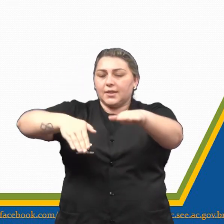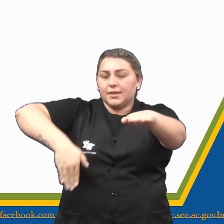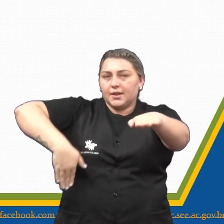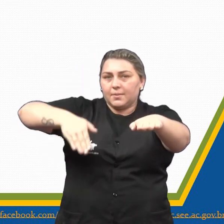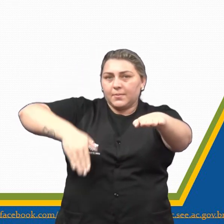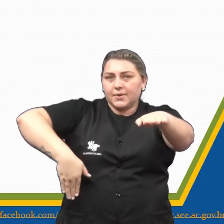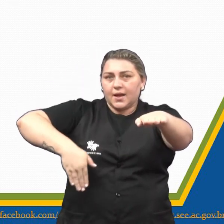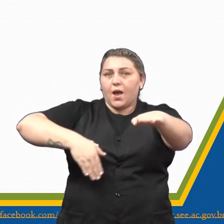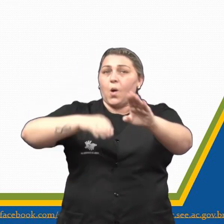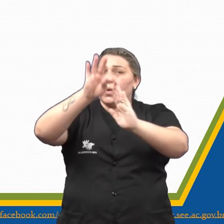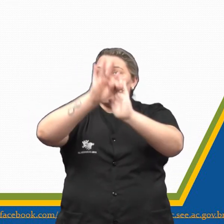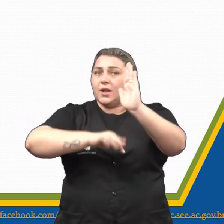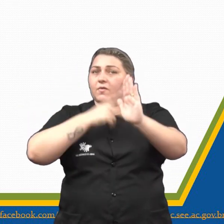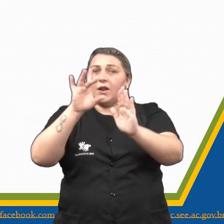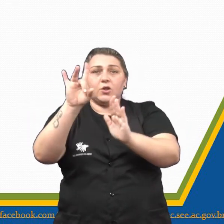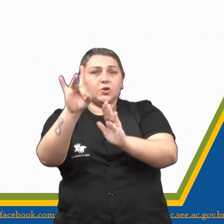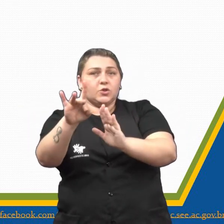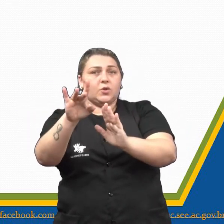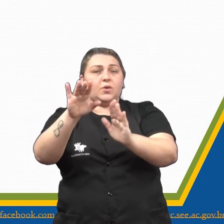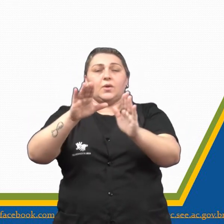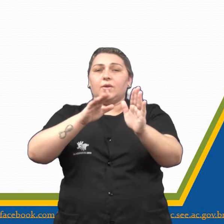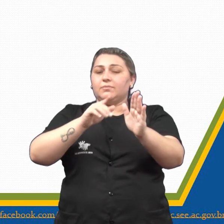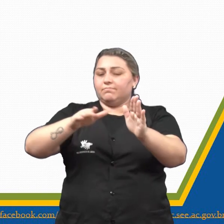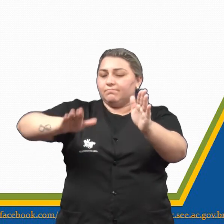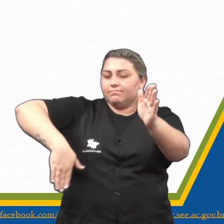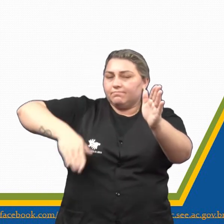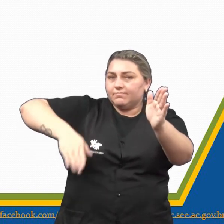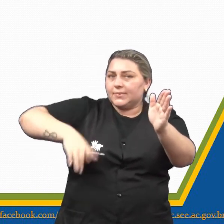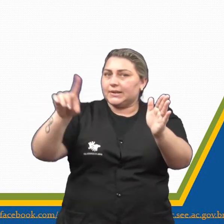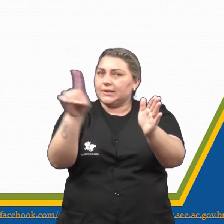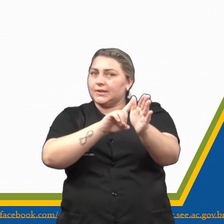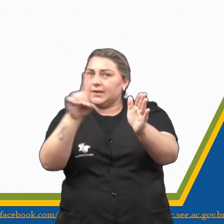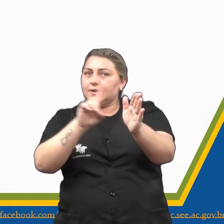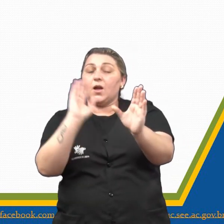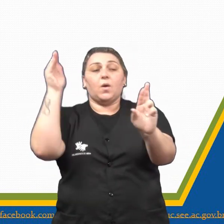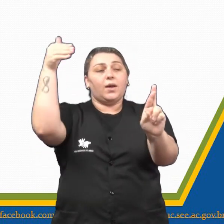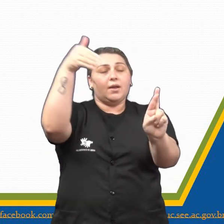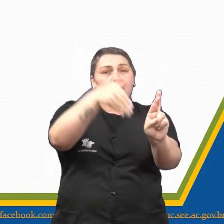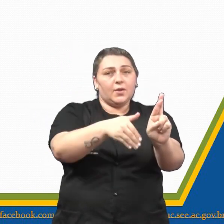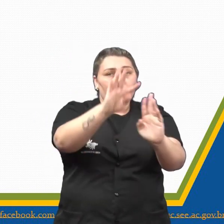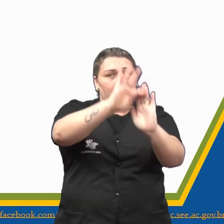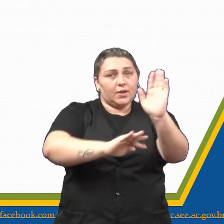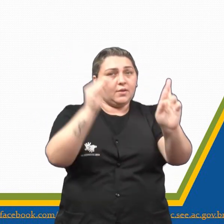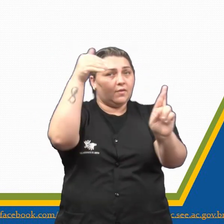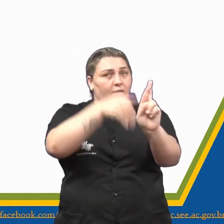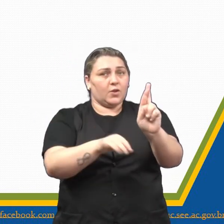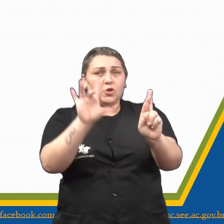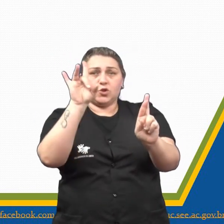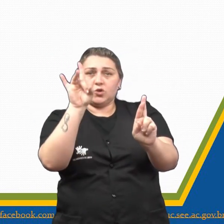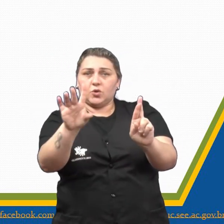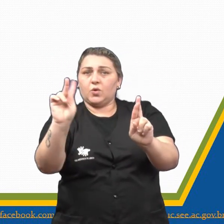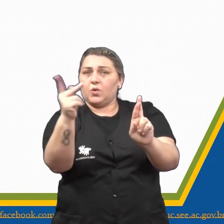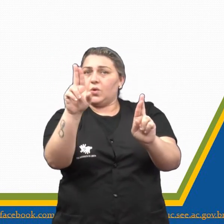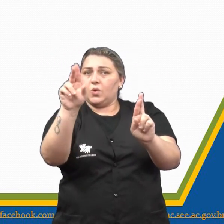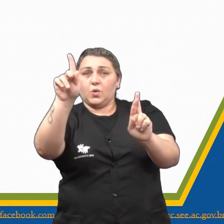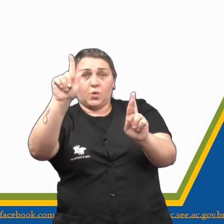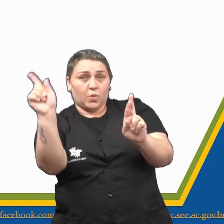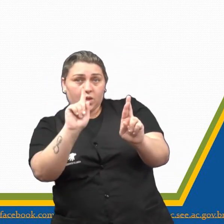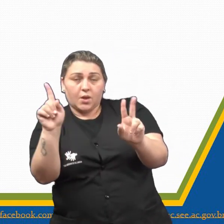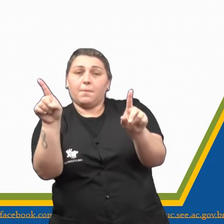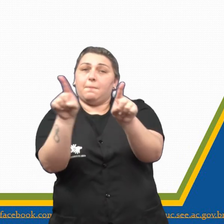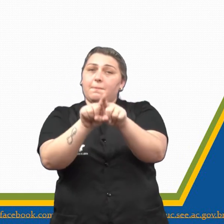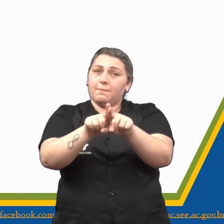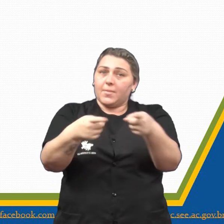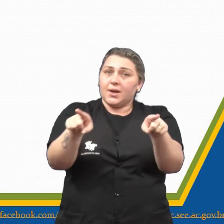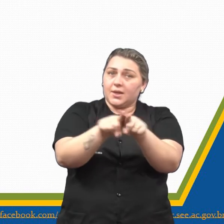fala só sobre natação. E as outras, o texto não está se referindo somente a Hugo, né? Mas está relatando um dia em la piscina,